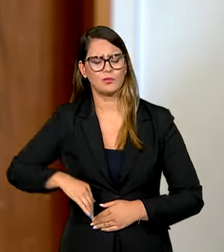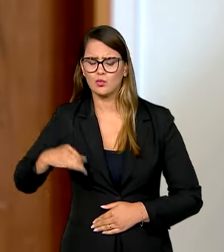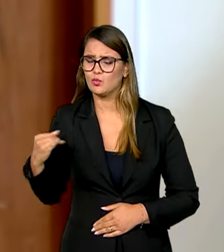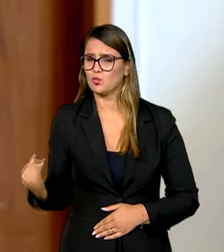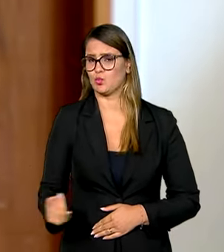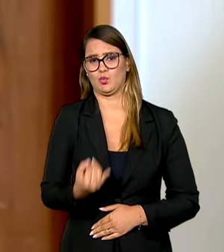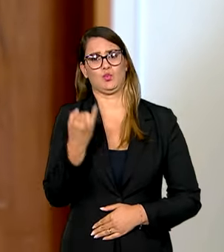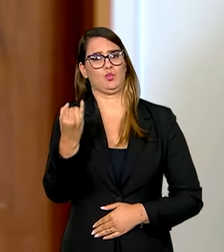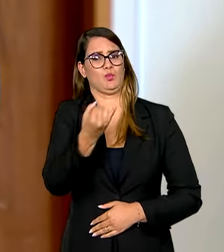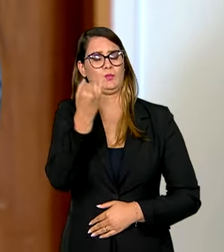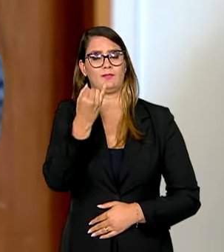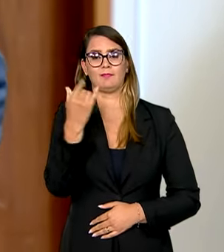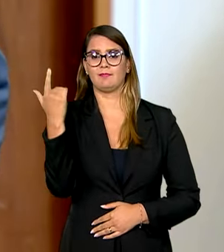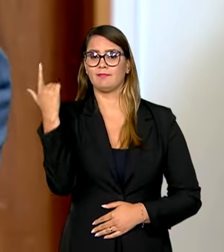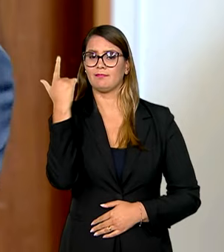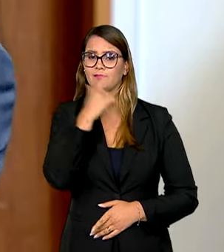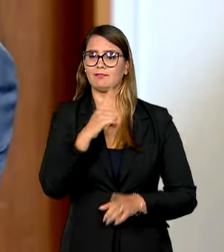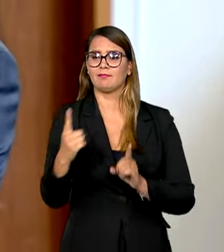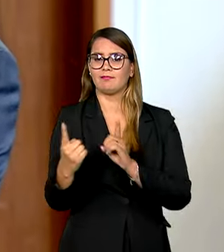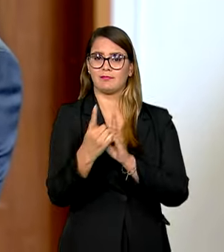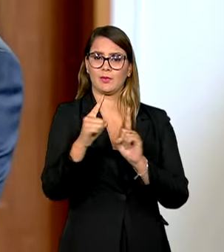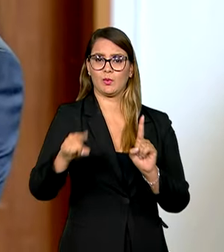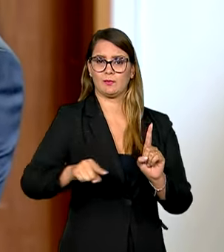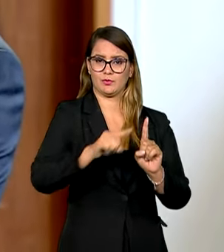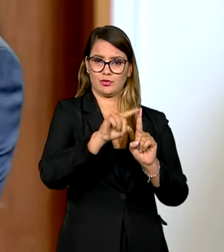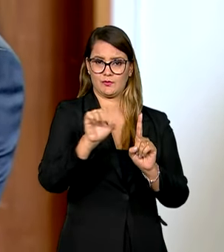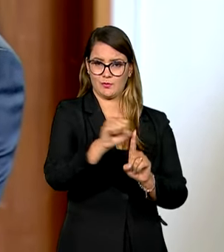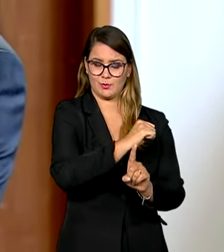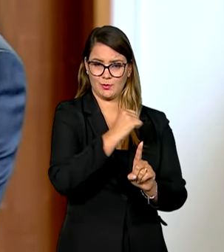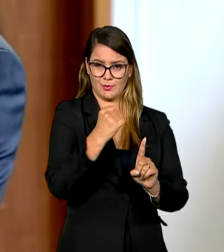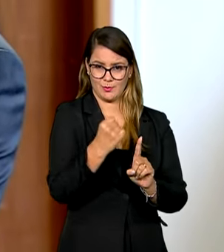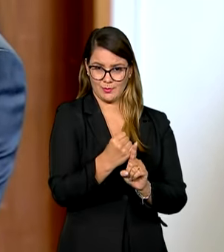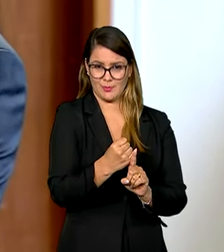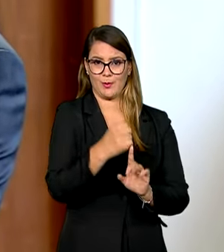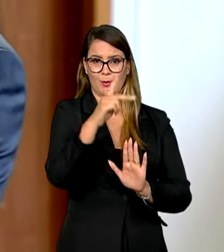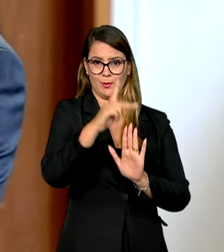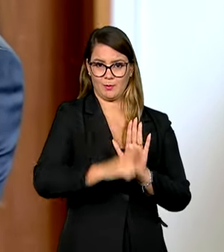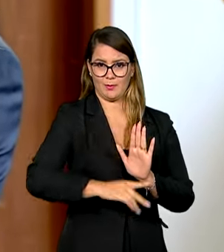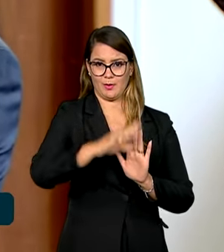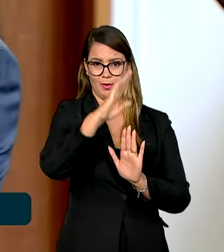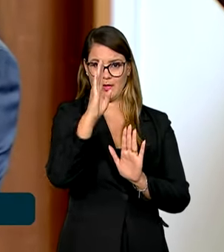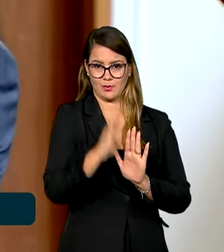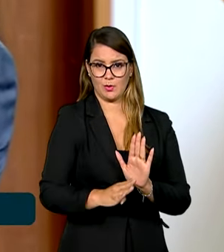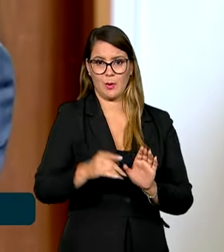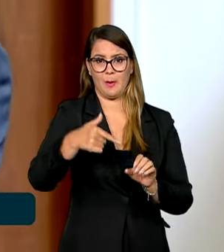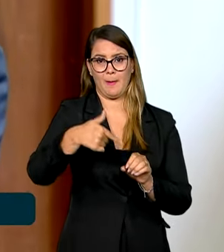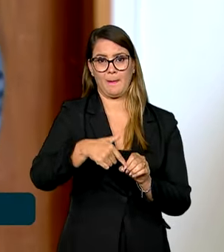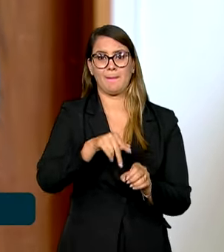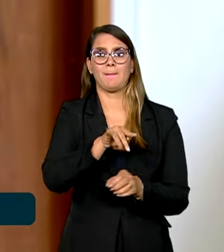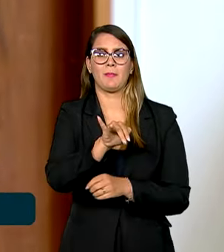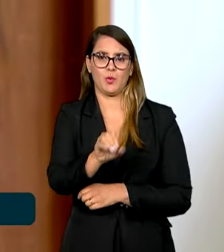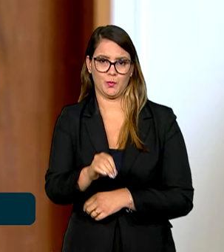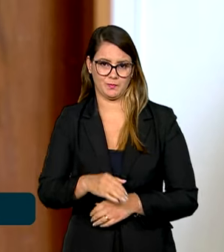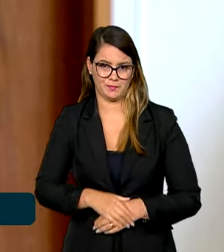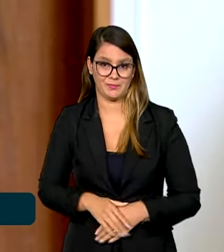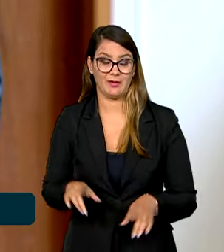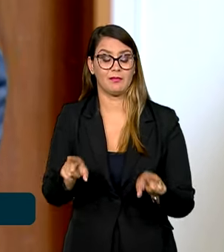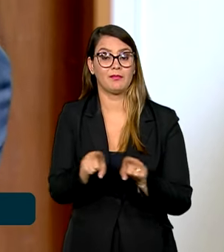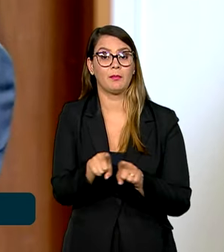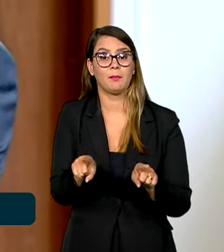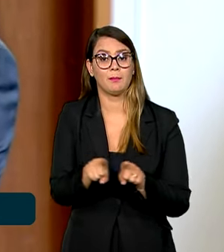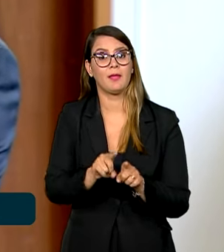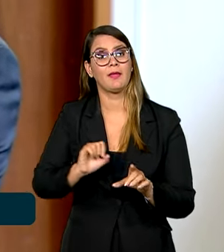para atendermos os objetivos sociais do Plano Nacional de Produção de Biocombustíveis. Além disso,